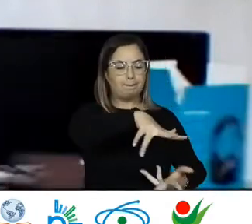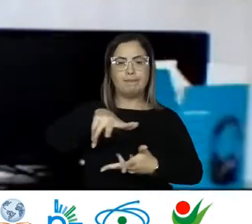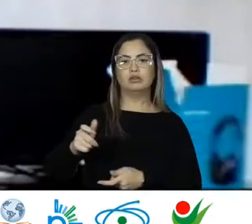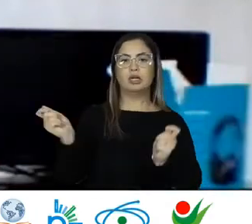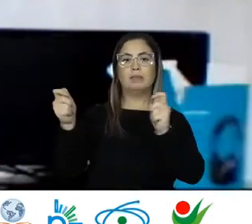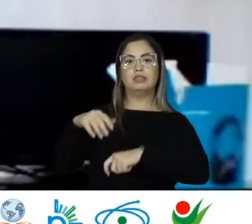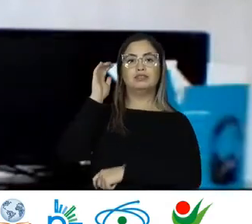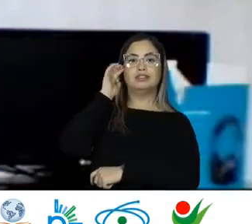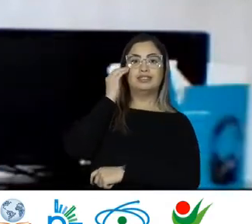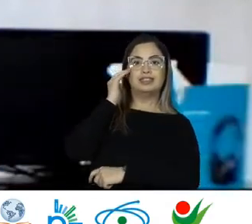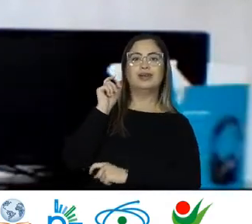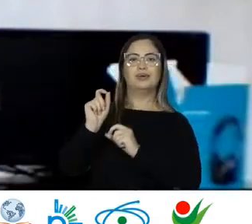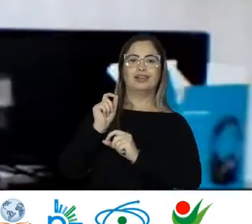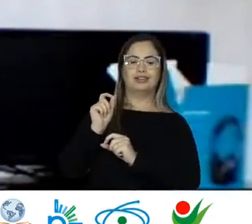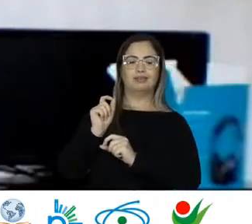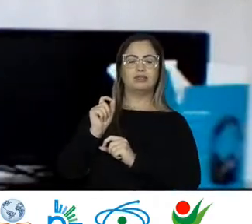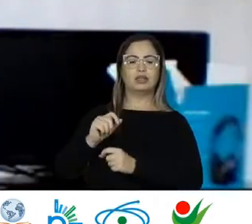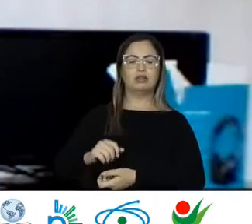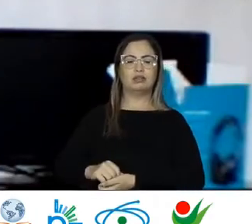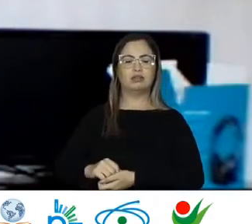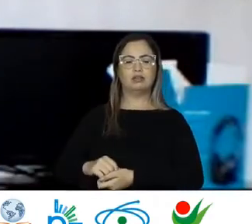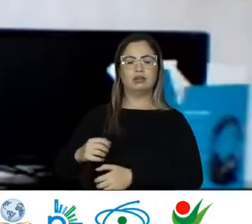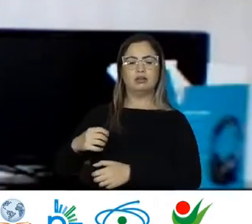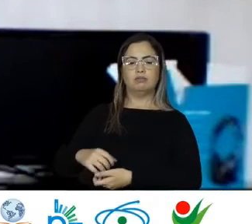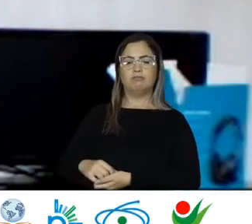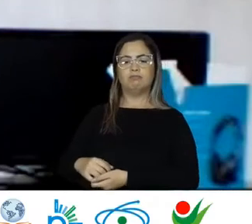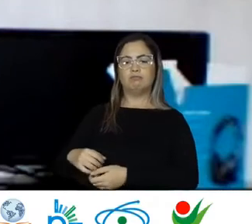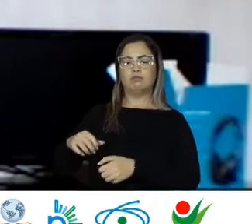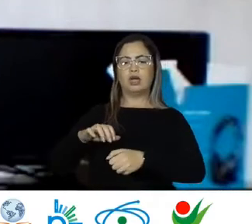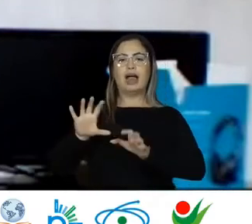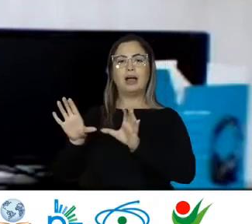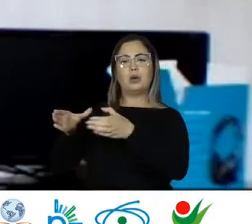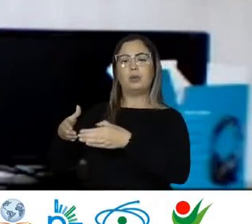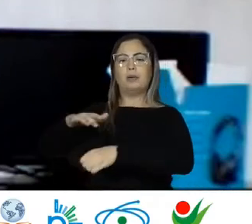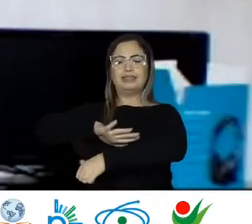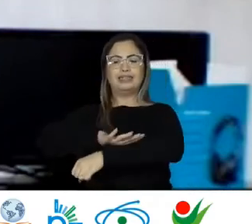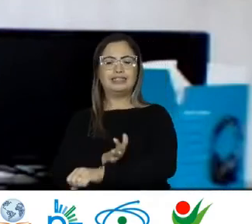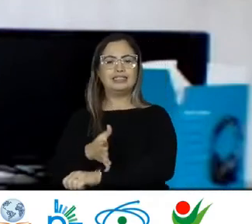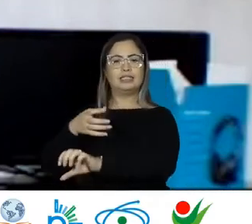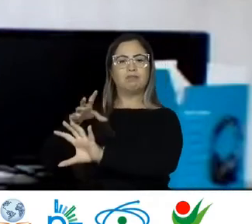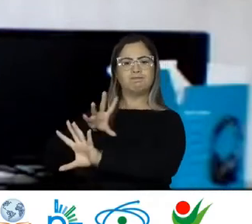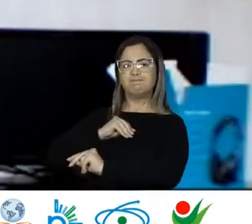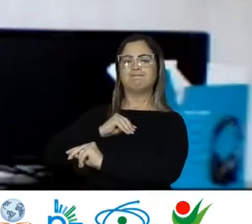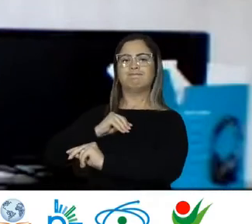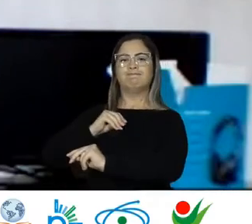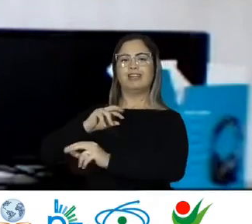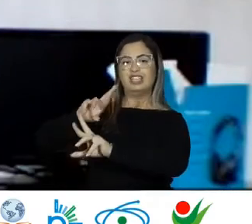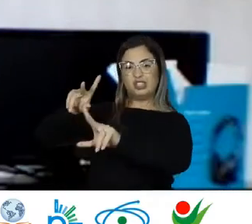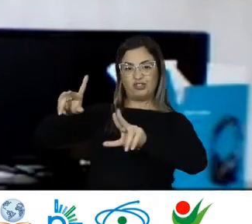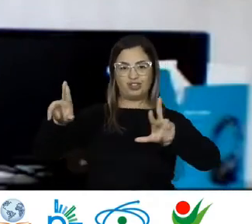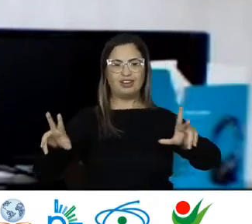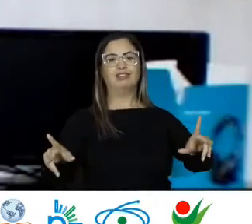são mais merecedores Que outros E se a gente For pegar o direito A migrar Ele é um direito Humano universal Também